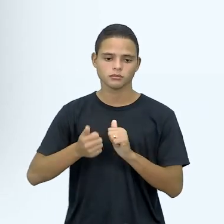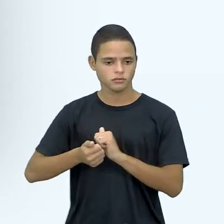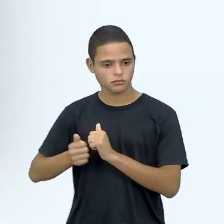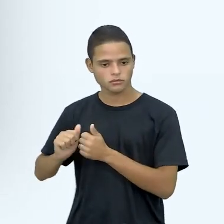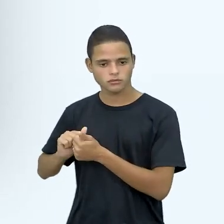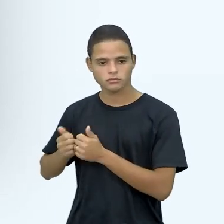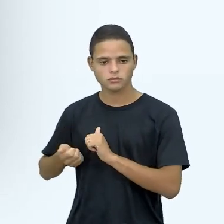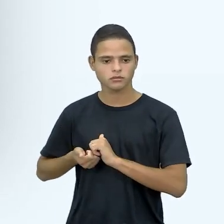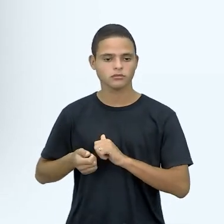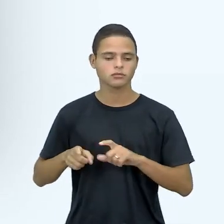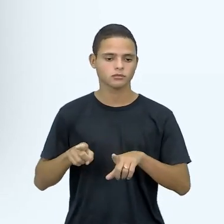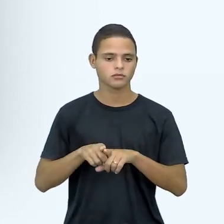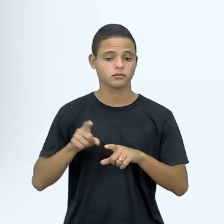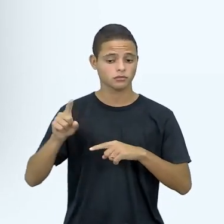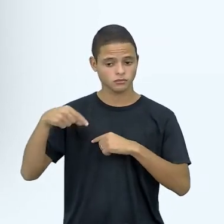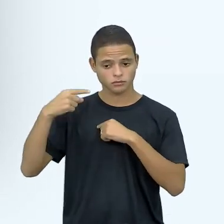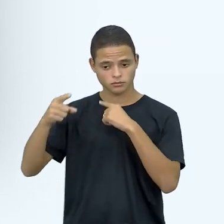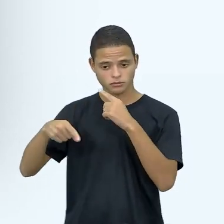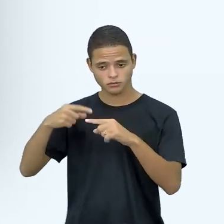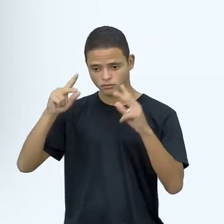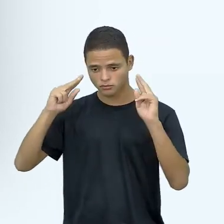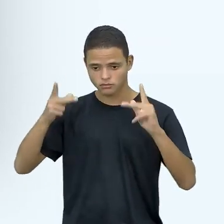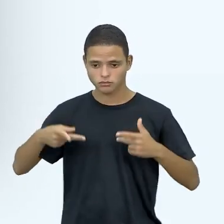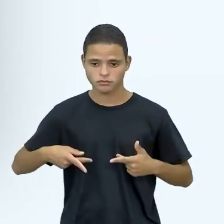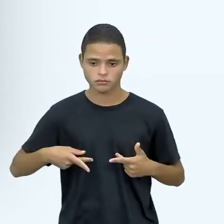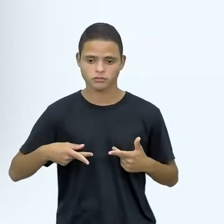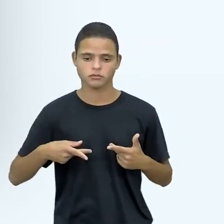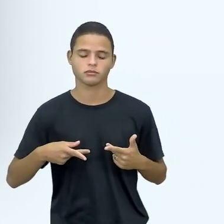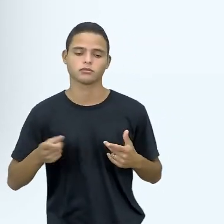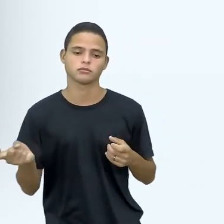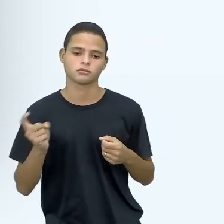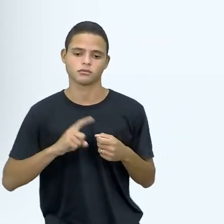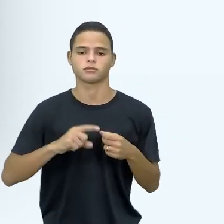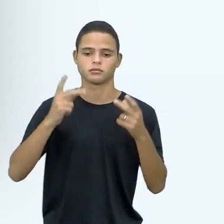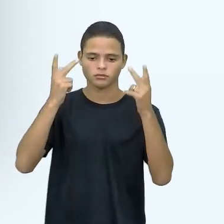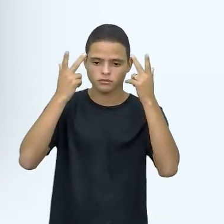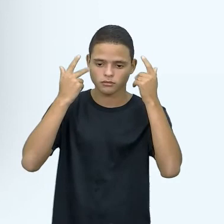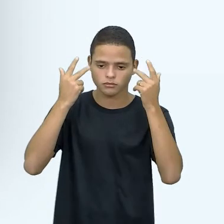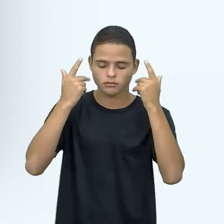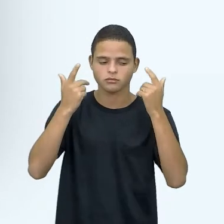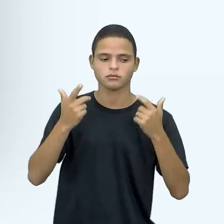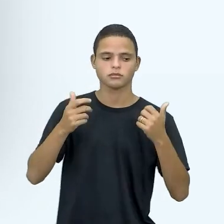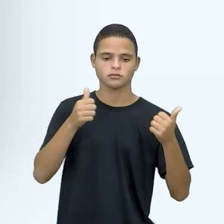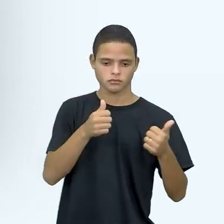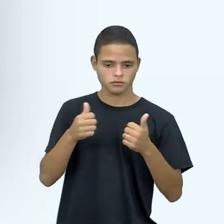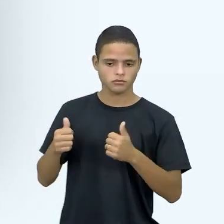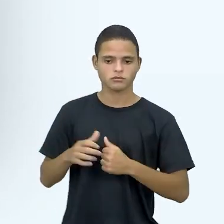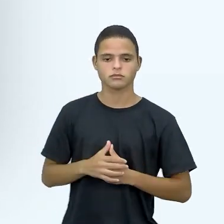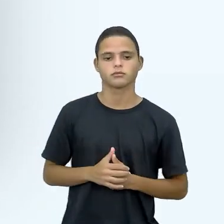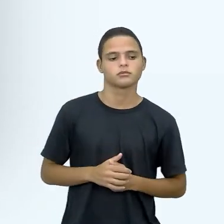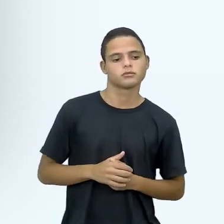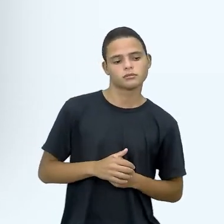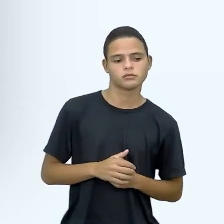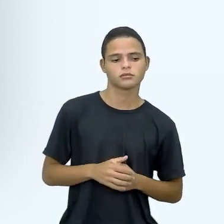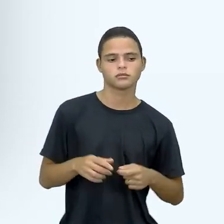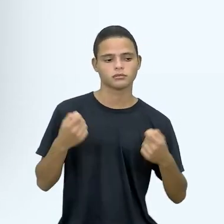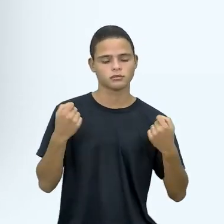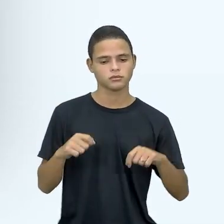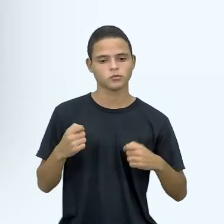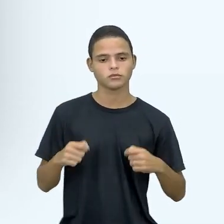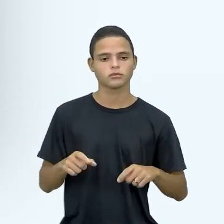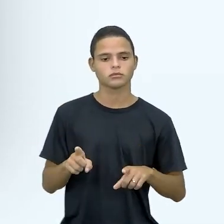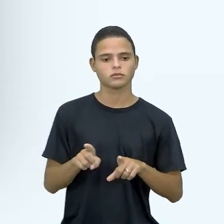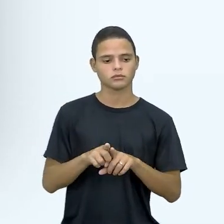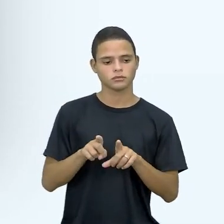que depois do corpo sejam estabelecidos também, né, e nesse caso da vitamina,